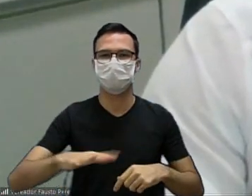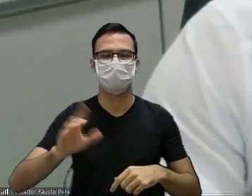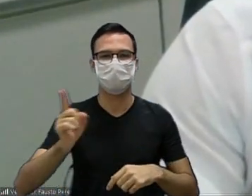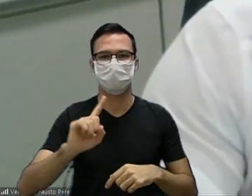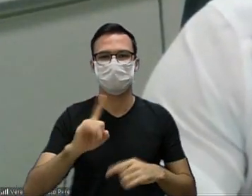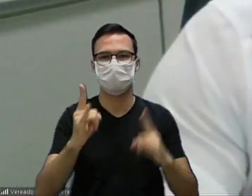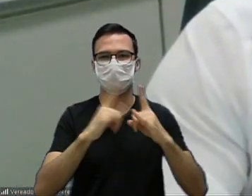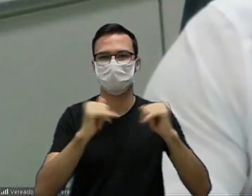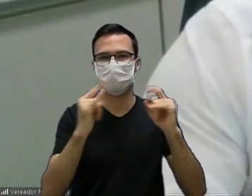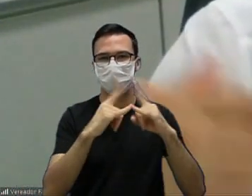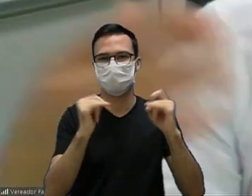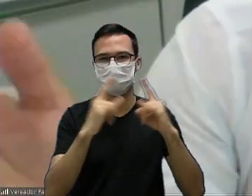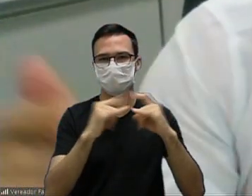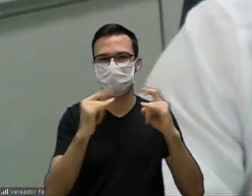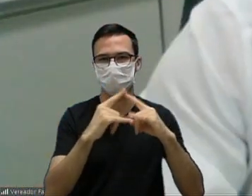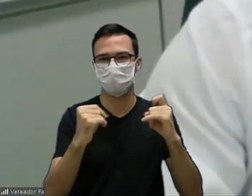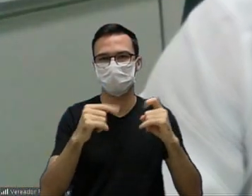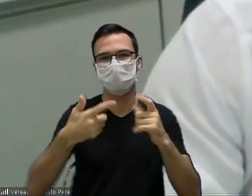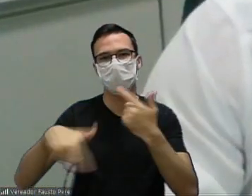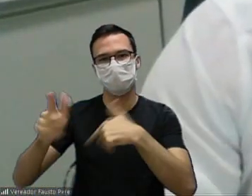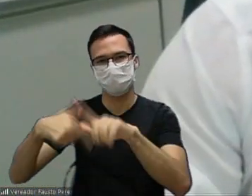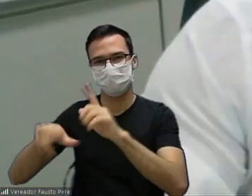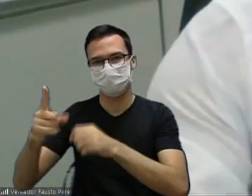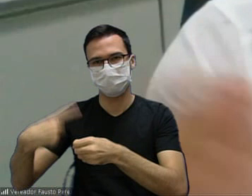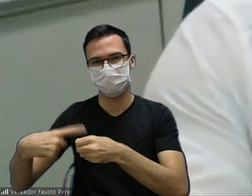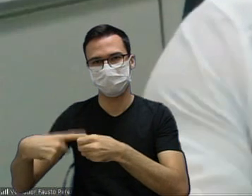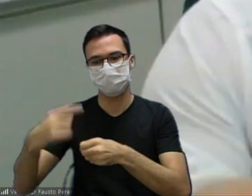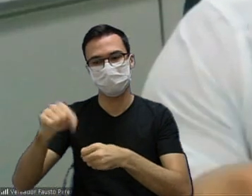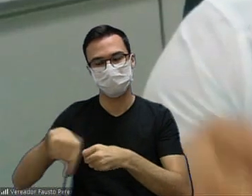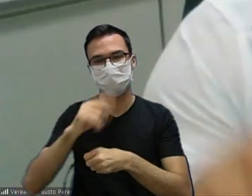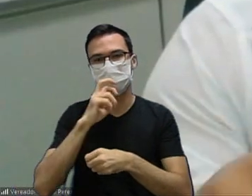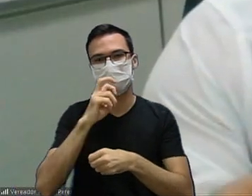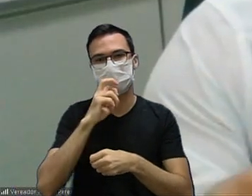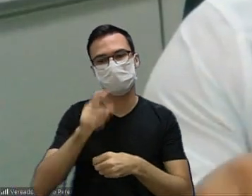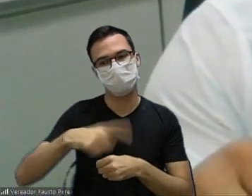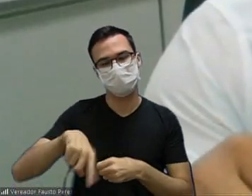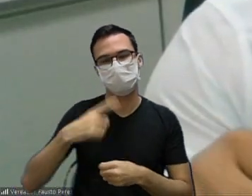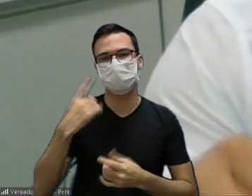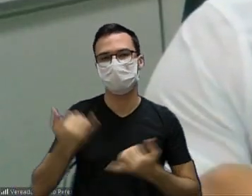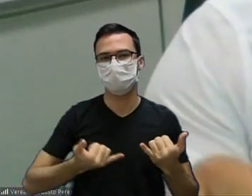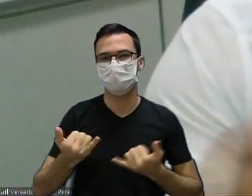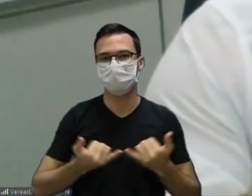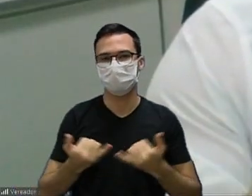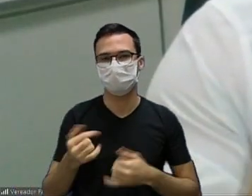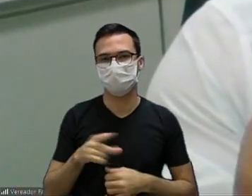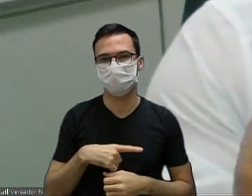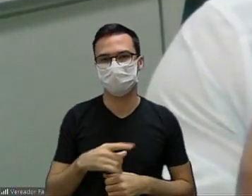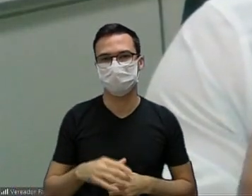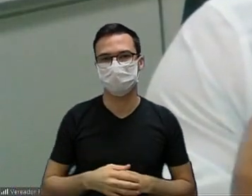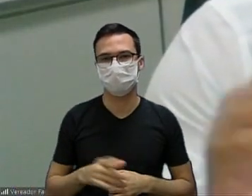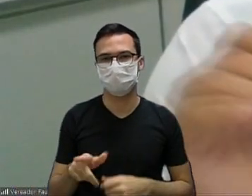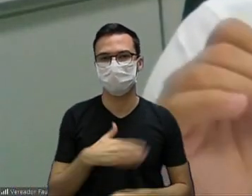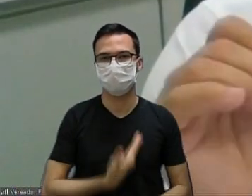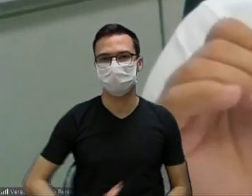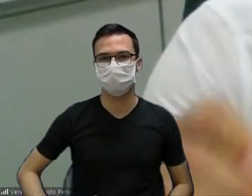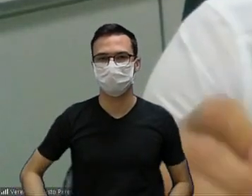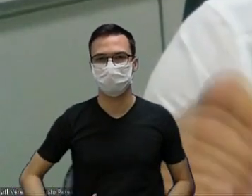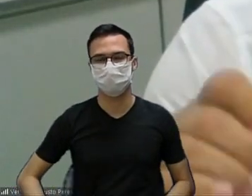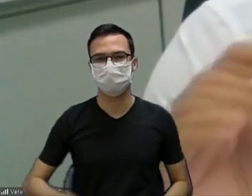na verdade e outro médico foi para outras cidades mas aqui em Sorocaba nós recebemos recentemente pelo governo